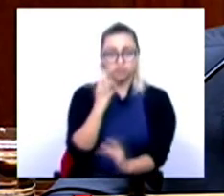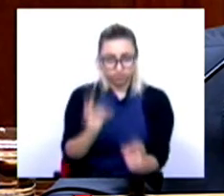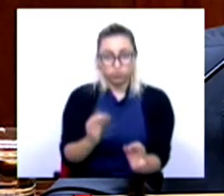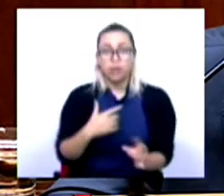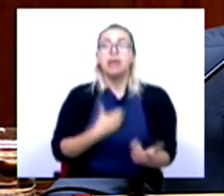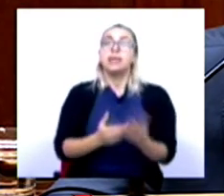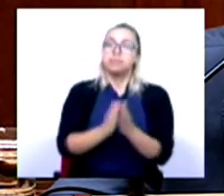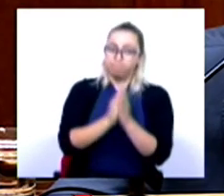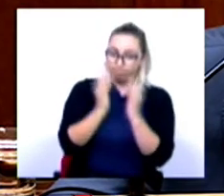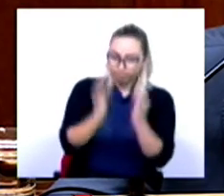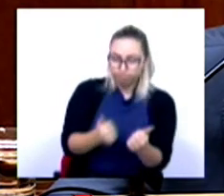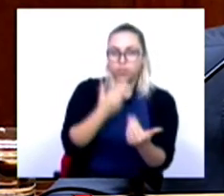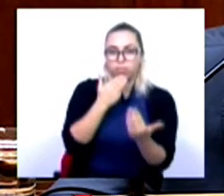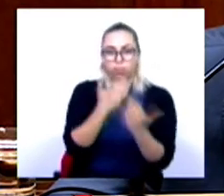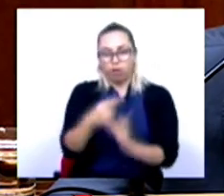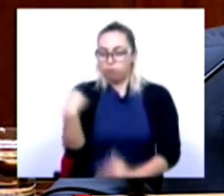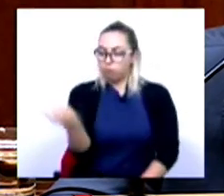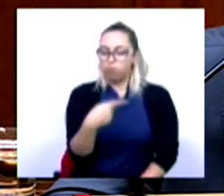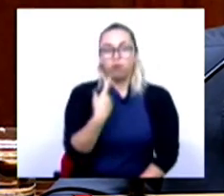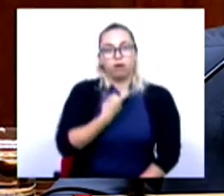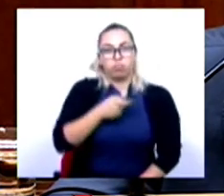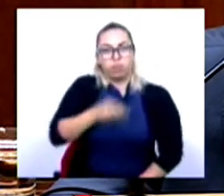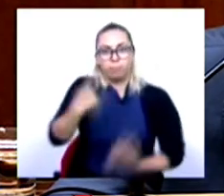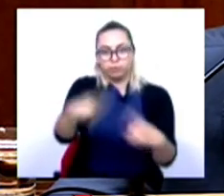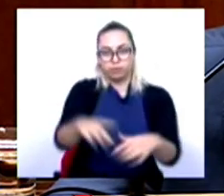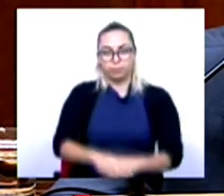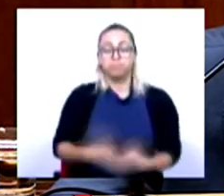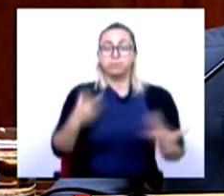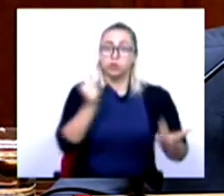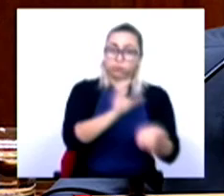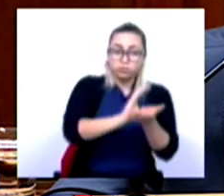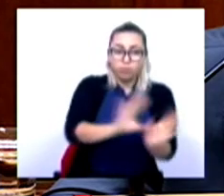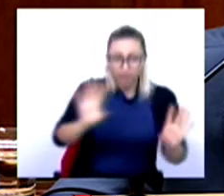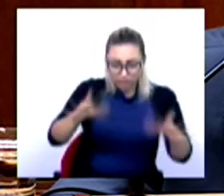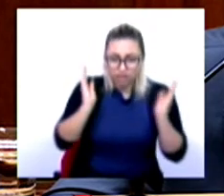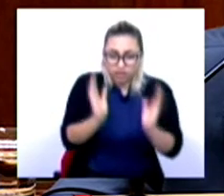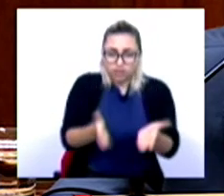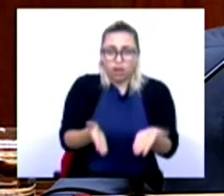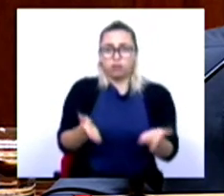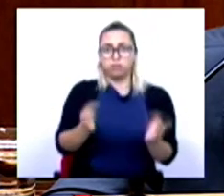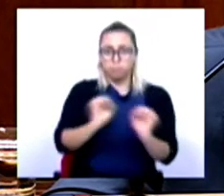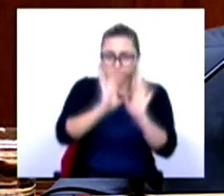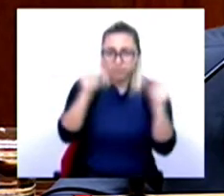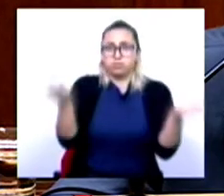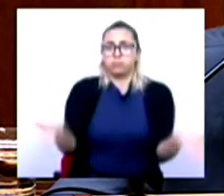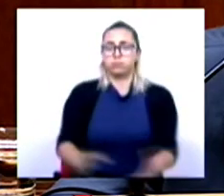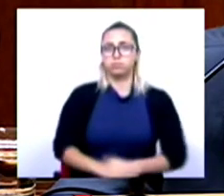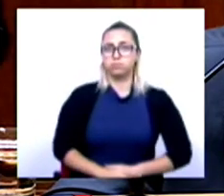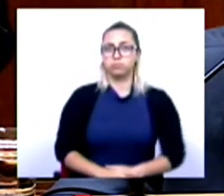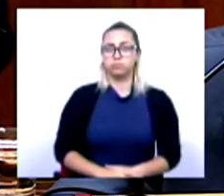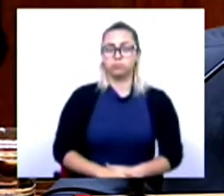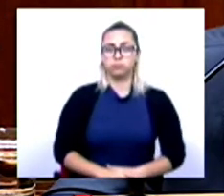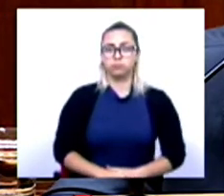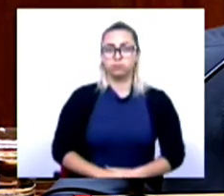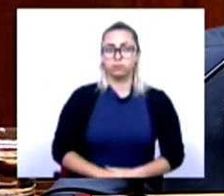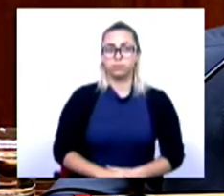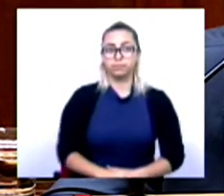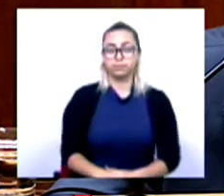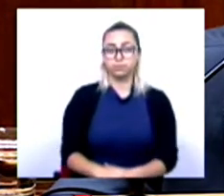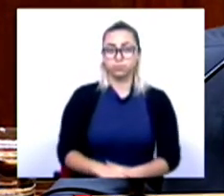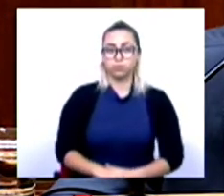temos a TAPO. Relativamente ao investimento, claro que nós precisamos de investimento. E é algo que